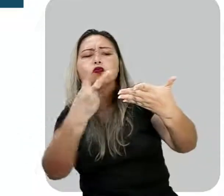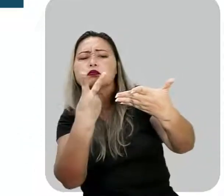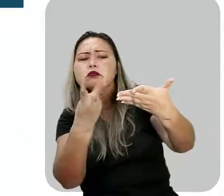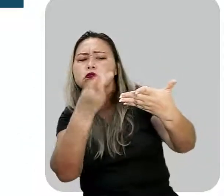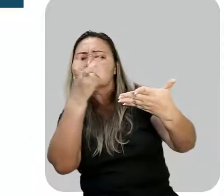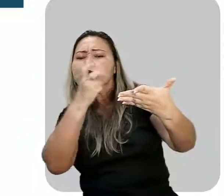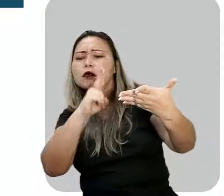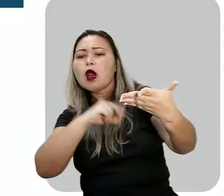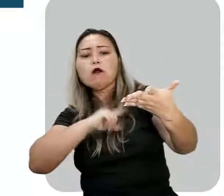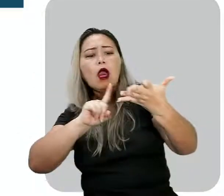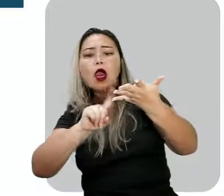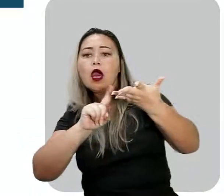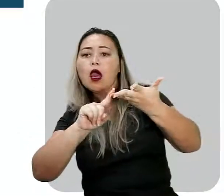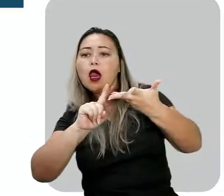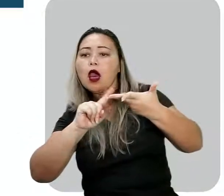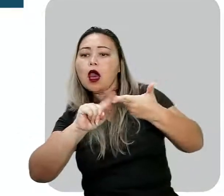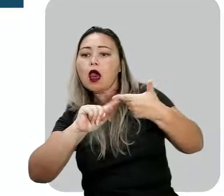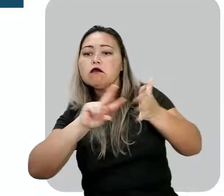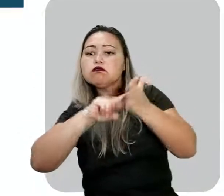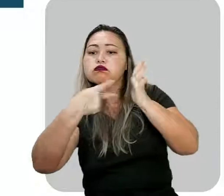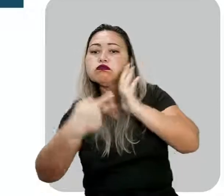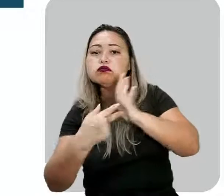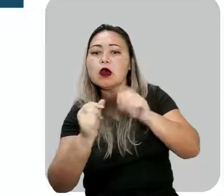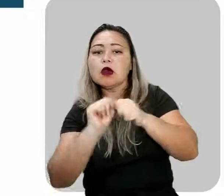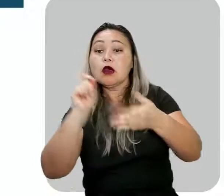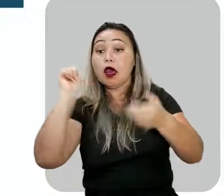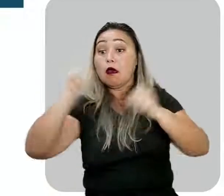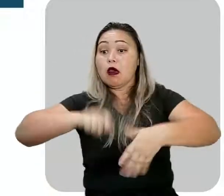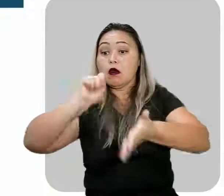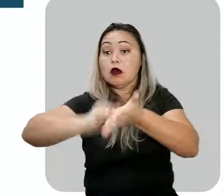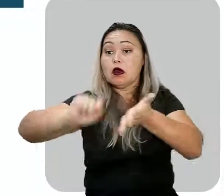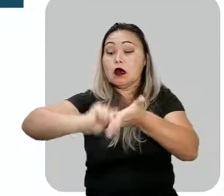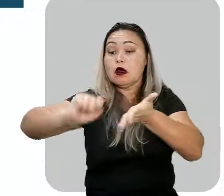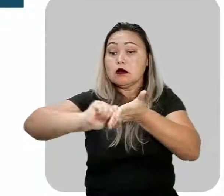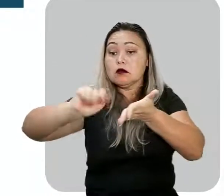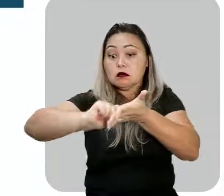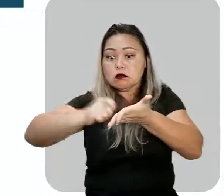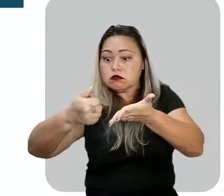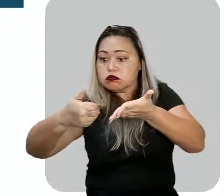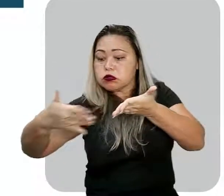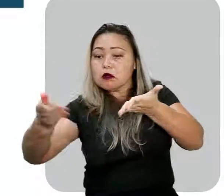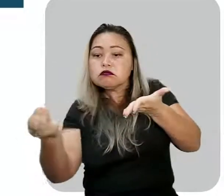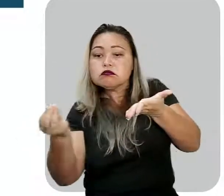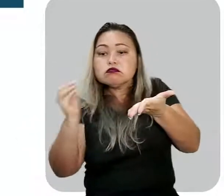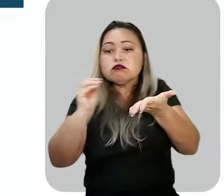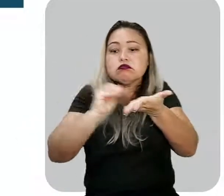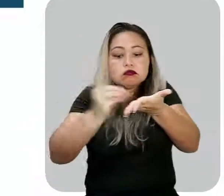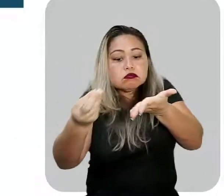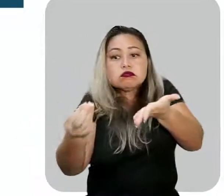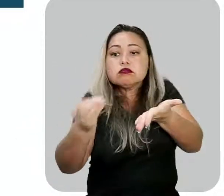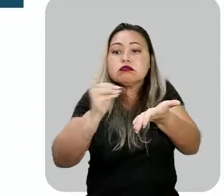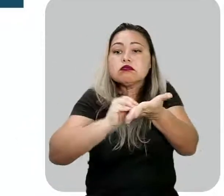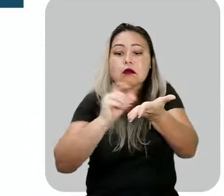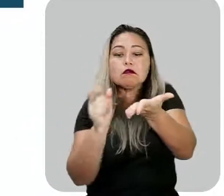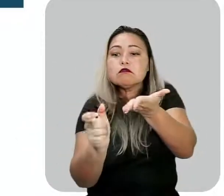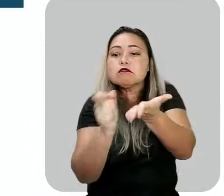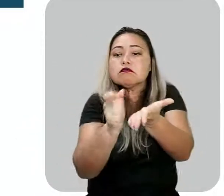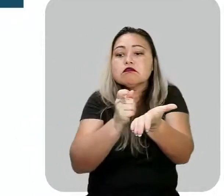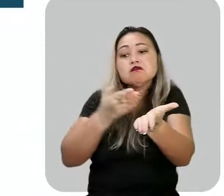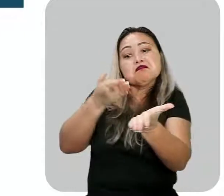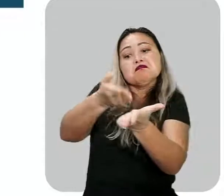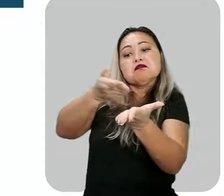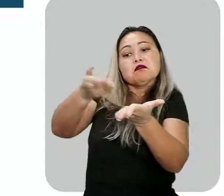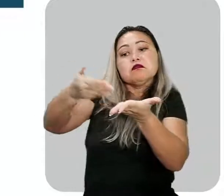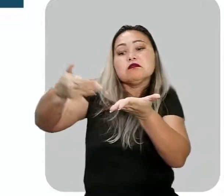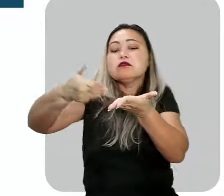pura significação, permitindo que a escrita literária seja aberta e ofereça espaço para a